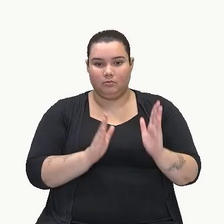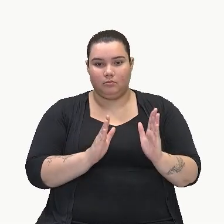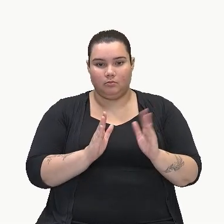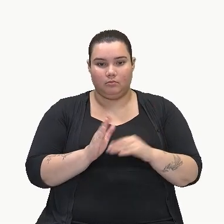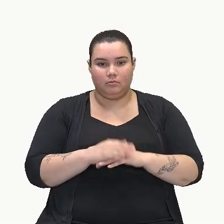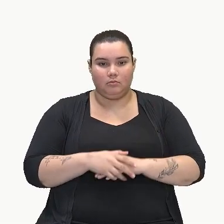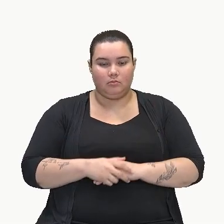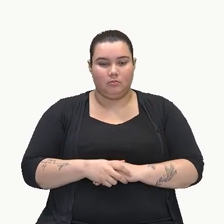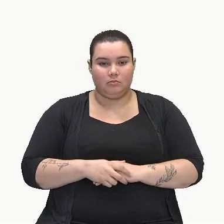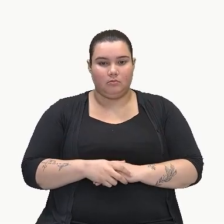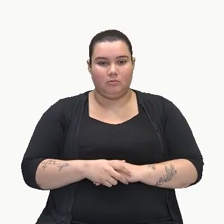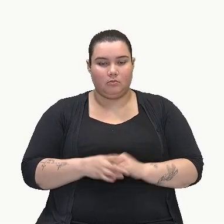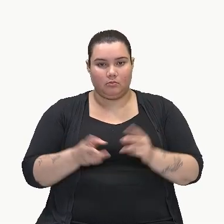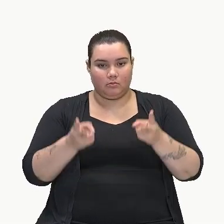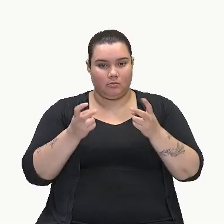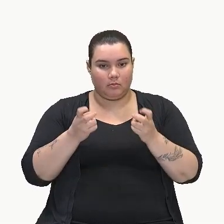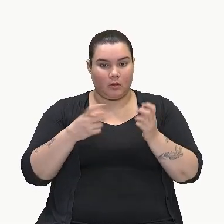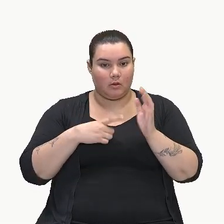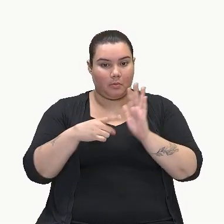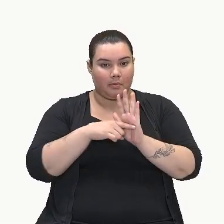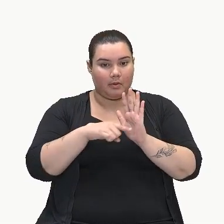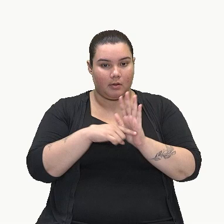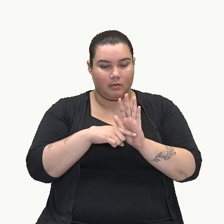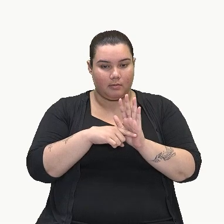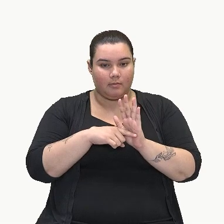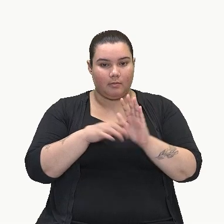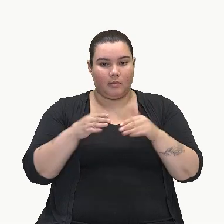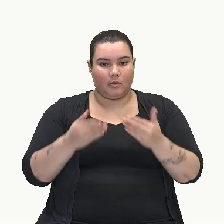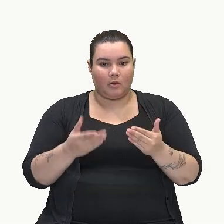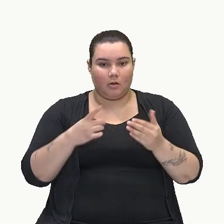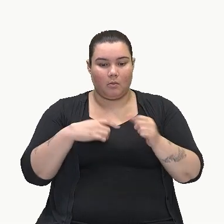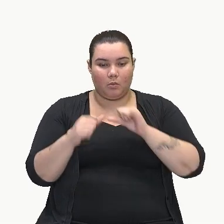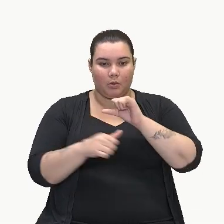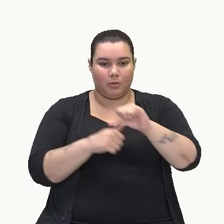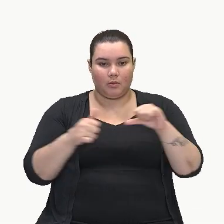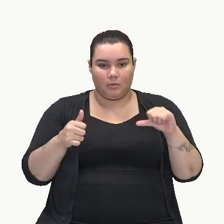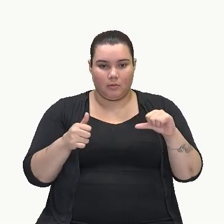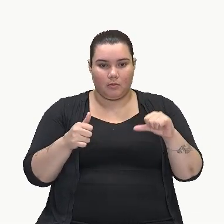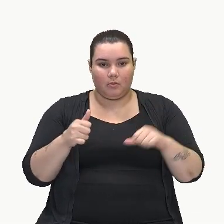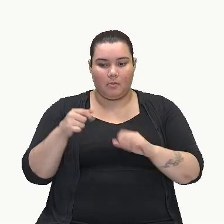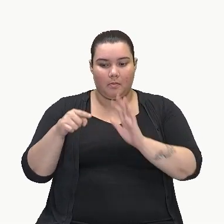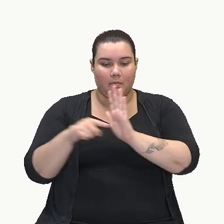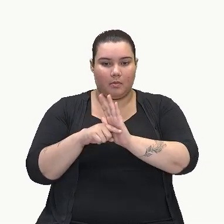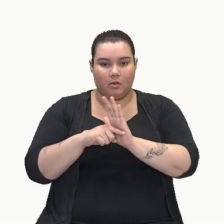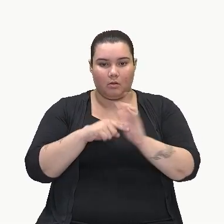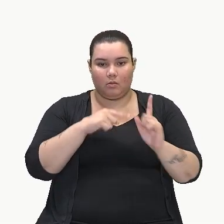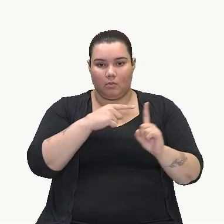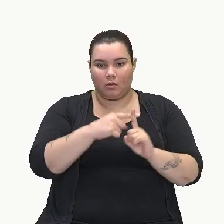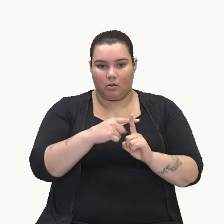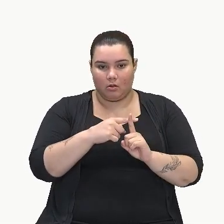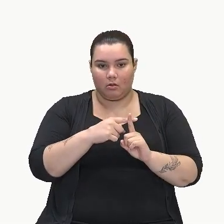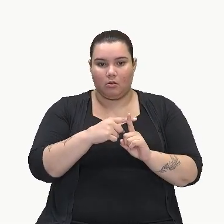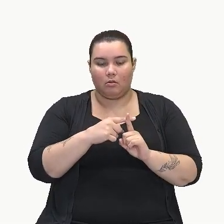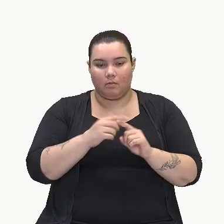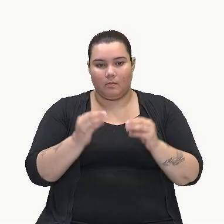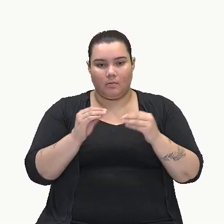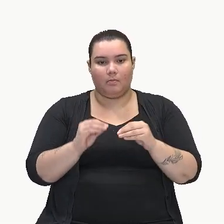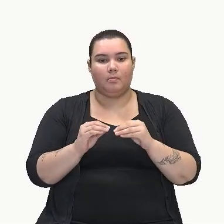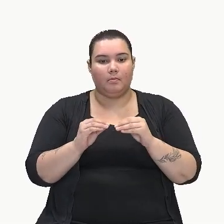no outro, observe que eu tenho um menos, então vou fazer primeiro jogo de sinal, menos com mais, sinais diferentes,